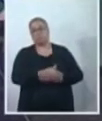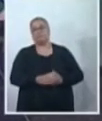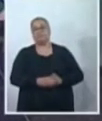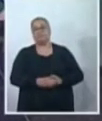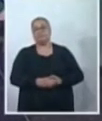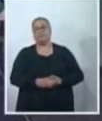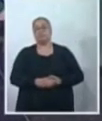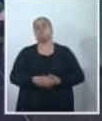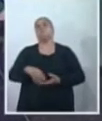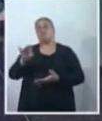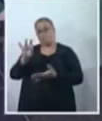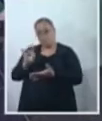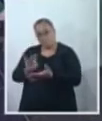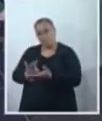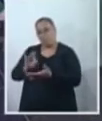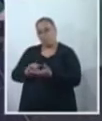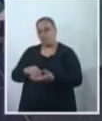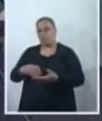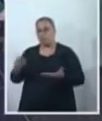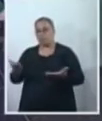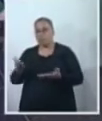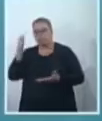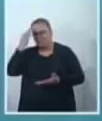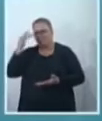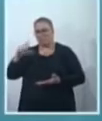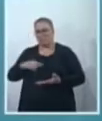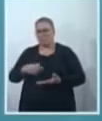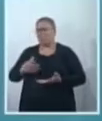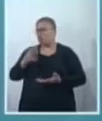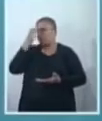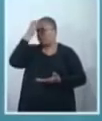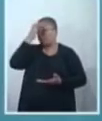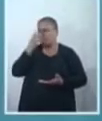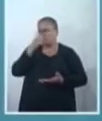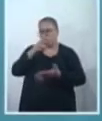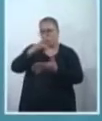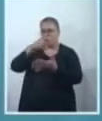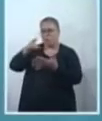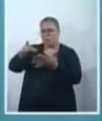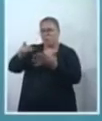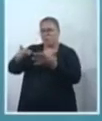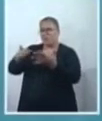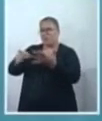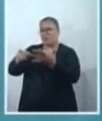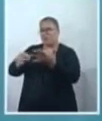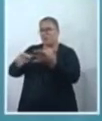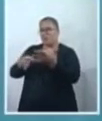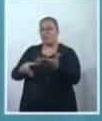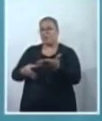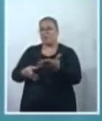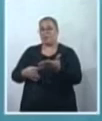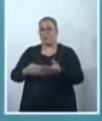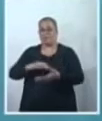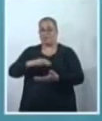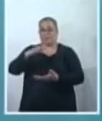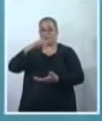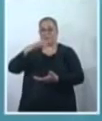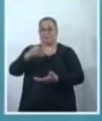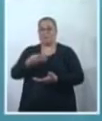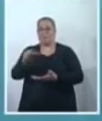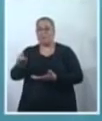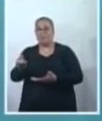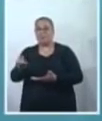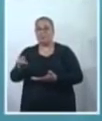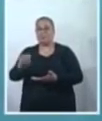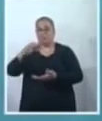isso, vereadora? Exatamente. Nós sabemos hoje que tem uma série de burocracias. A quantidade de cestas destinadas não dá conta da demanda. E são